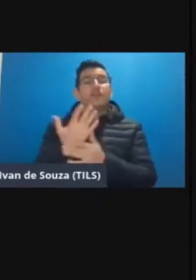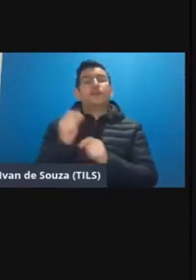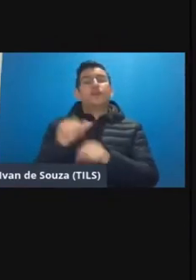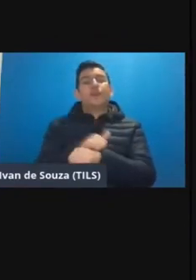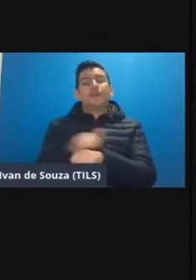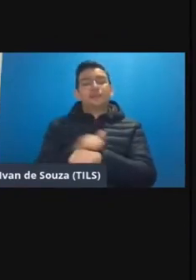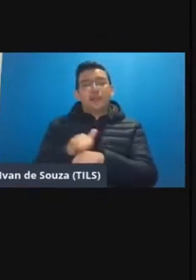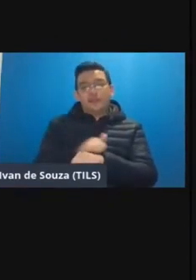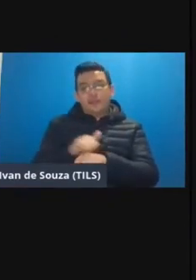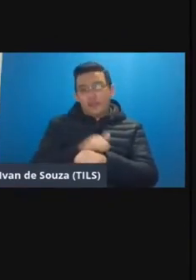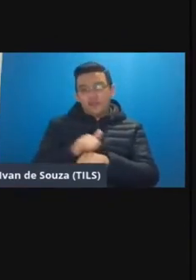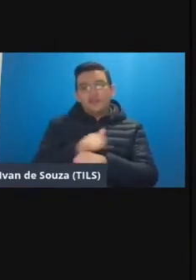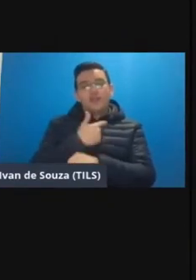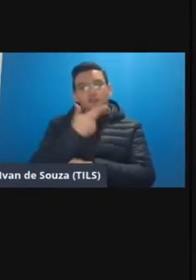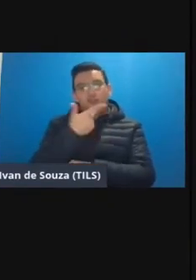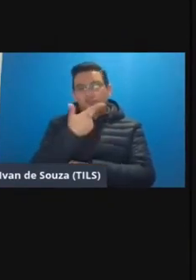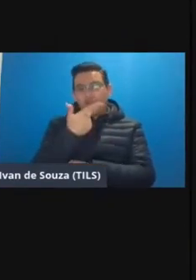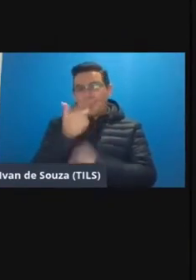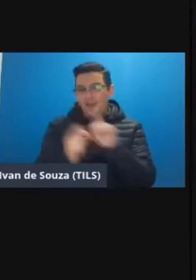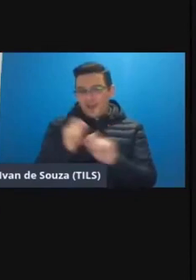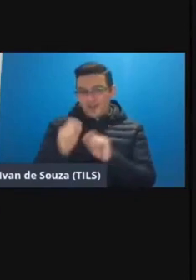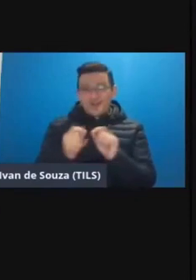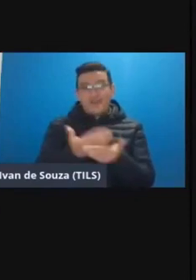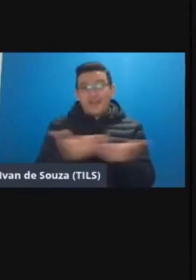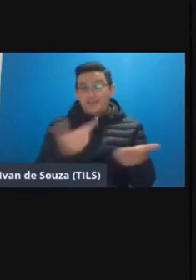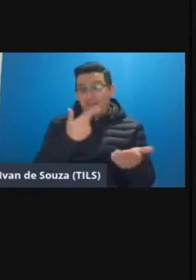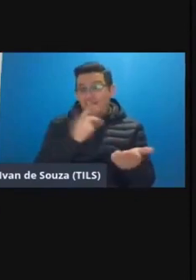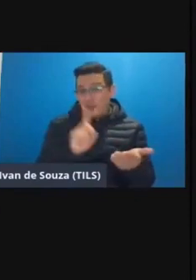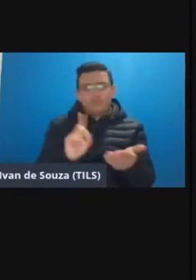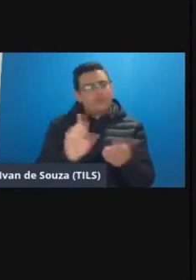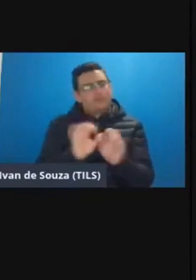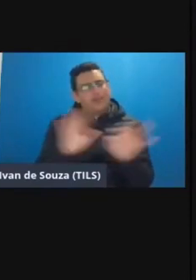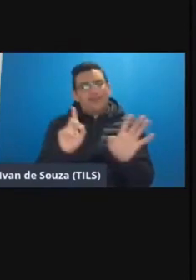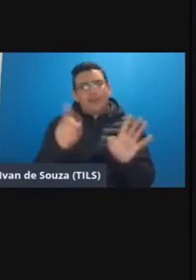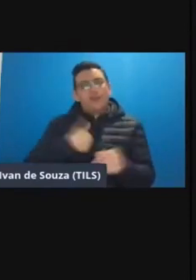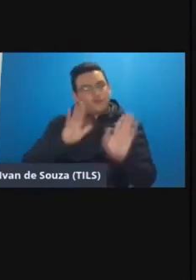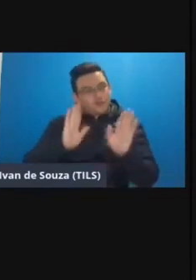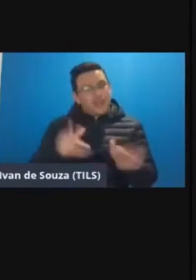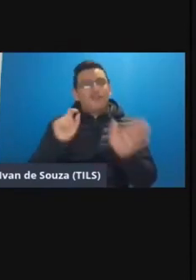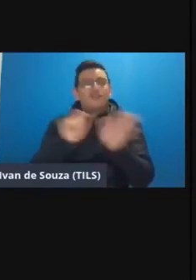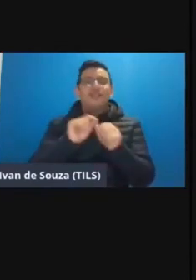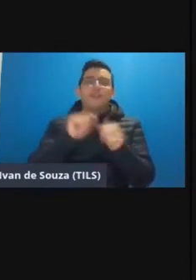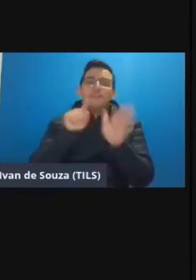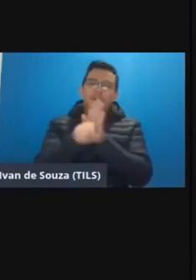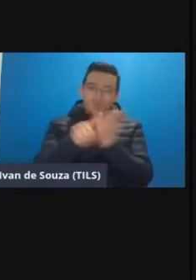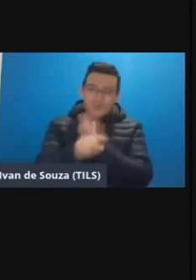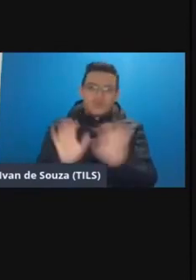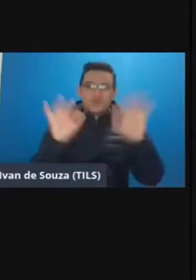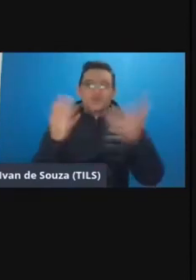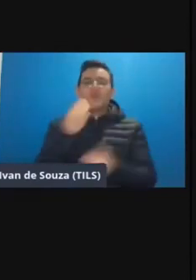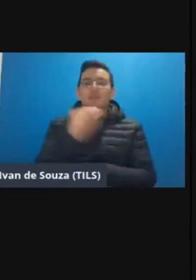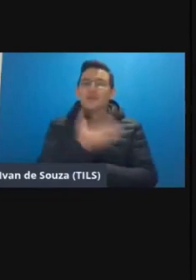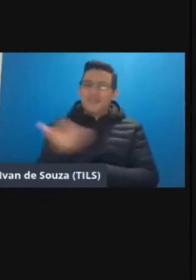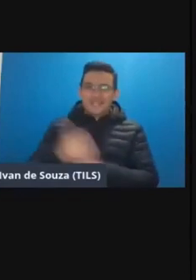estratégia né e eu vou dizer que não para eles claro que não já me apontei lá para fazer as perguntas para o show do milhão deles